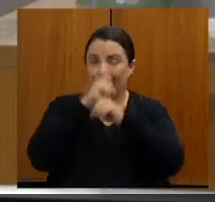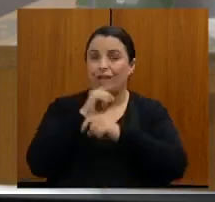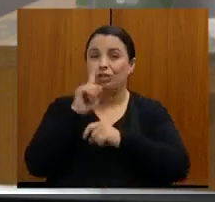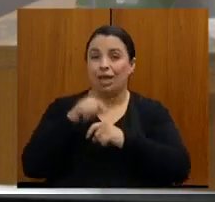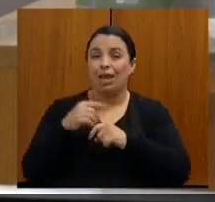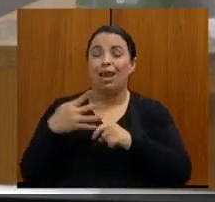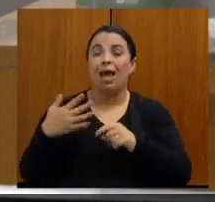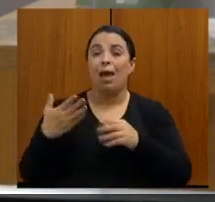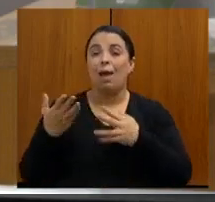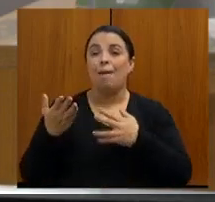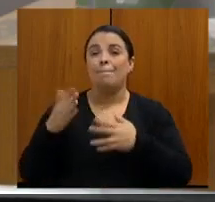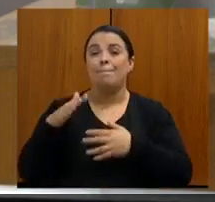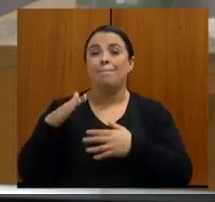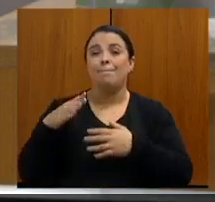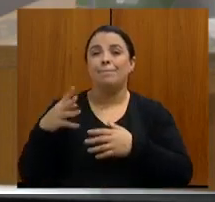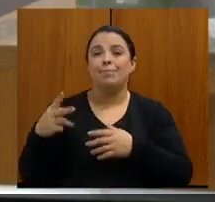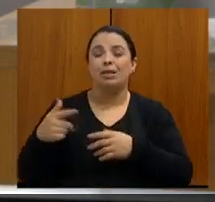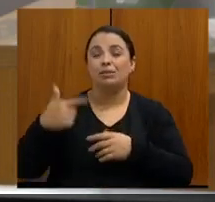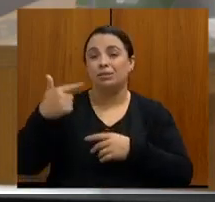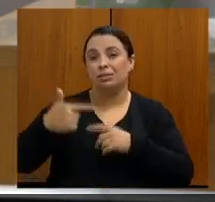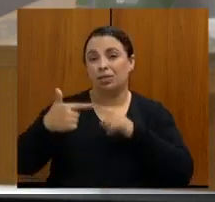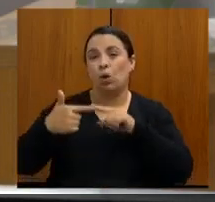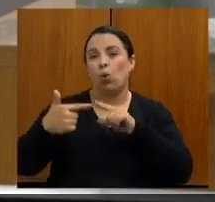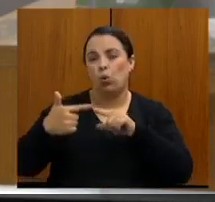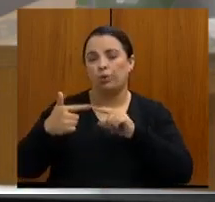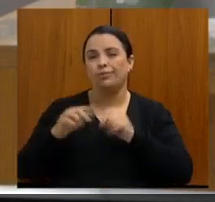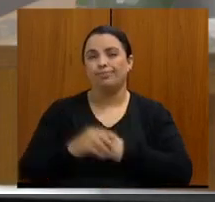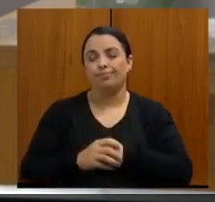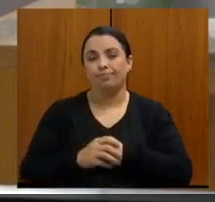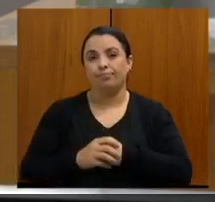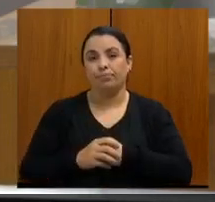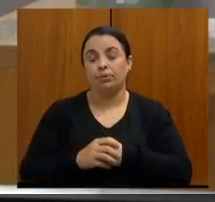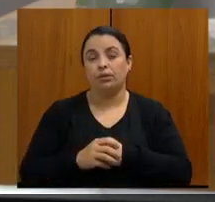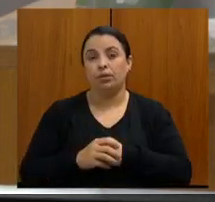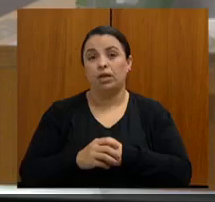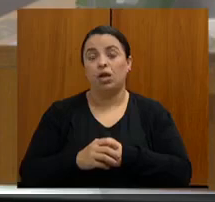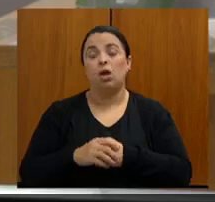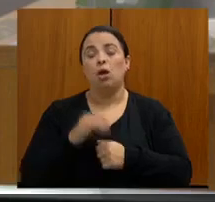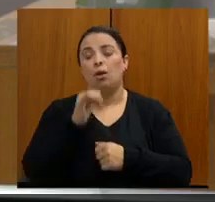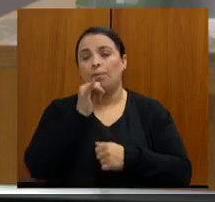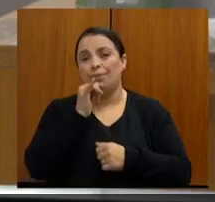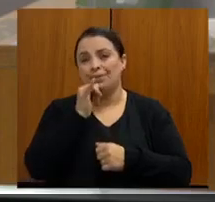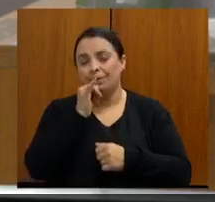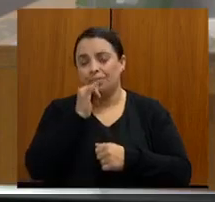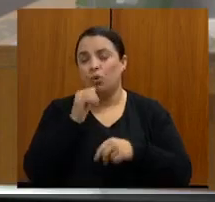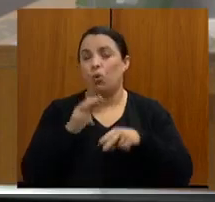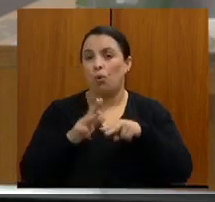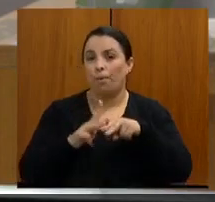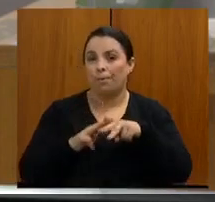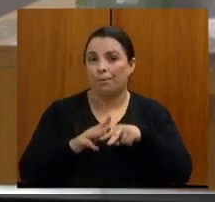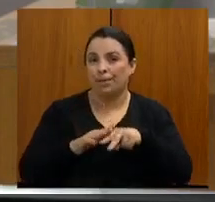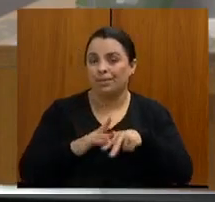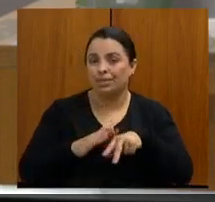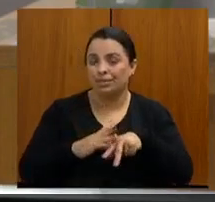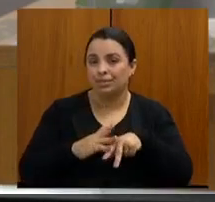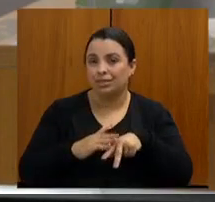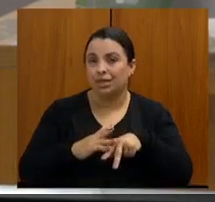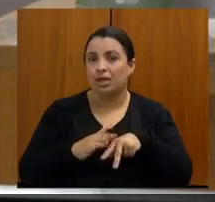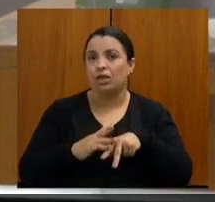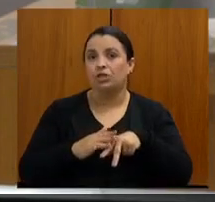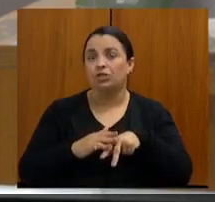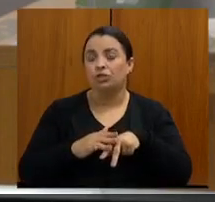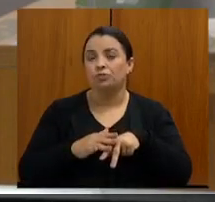gente acompanha. Depois que o paciente ingressa, a gente estava conversando isso antes de começar a audiência